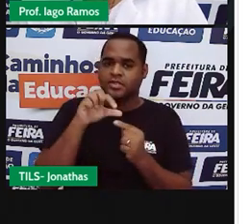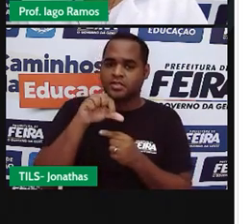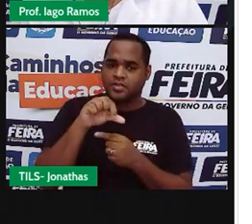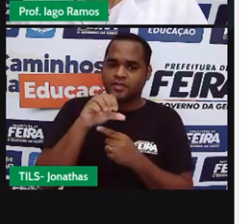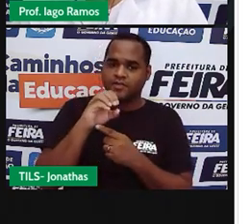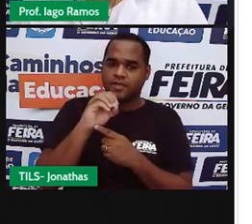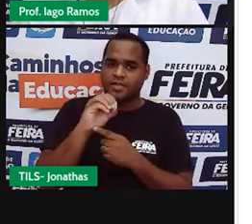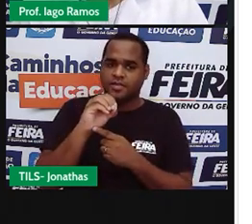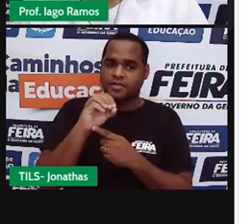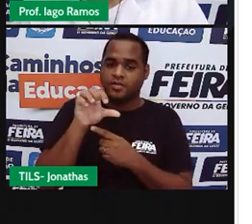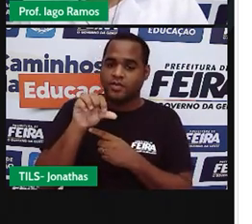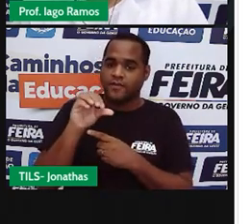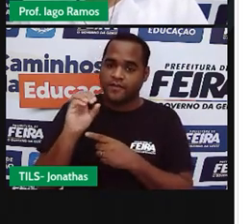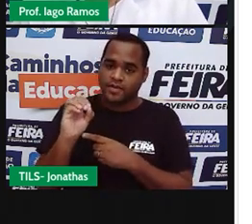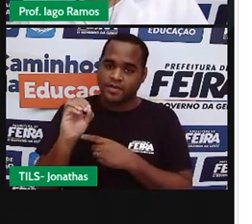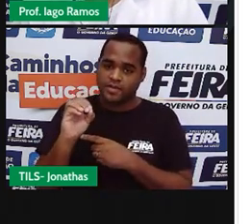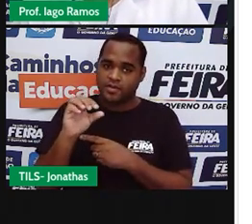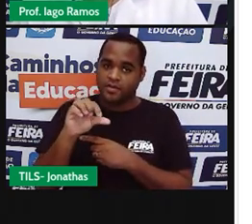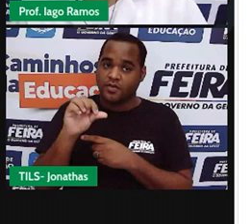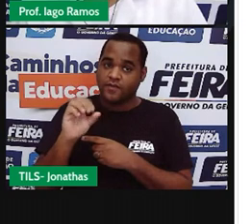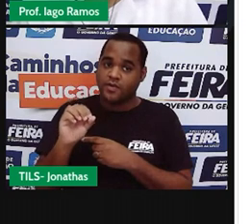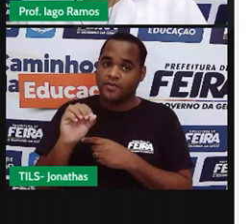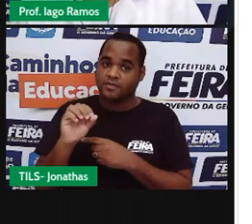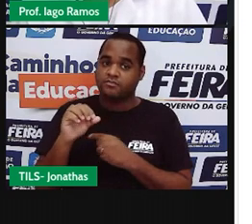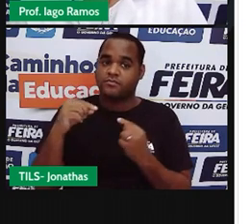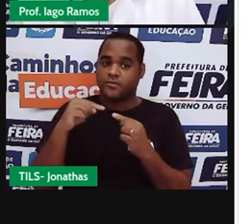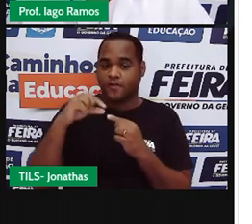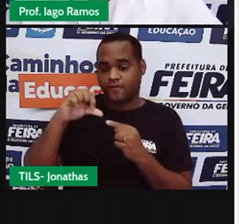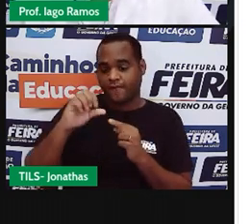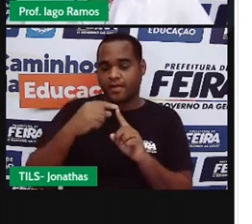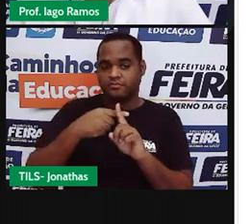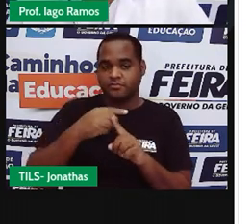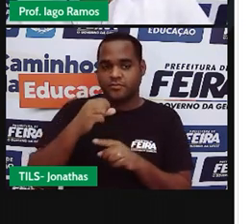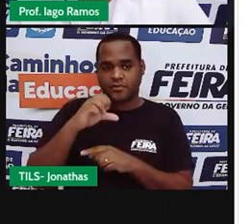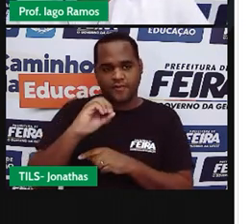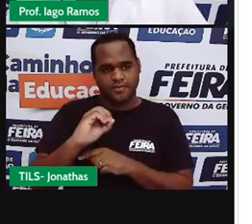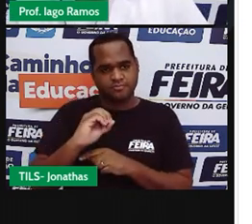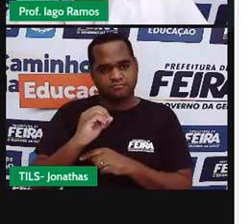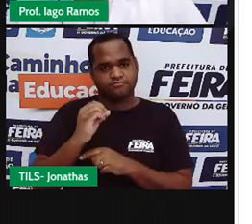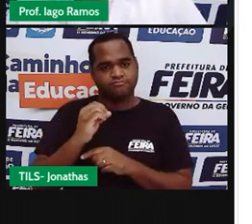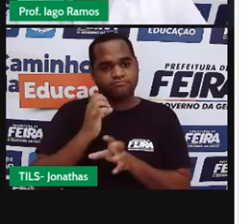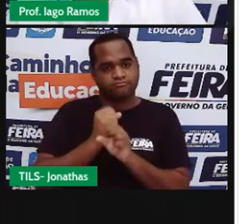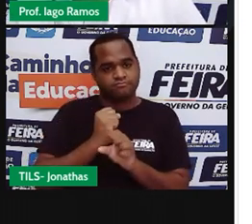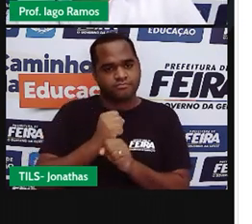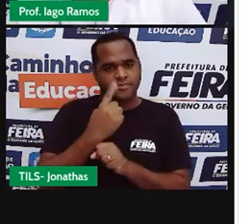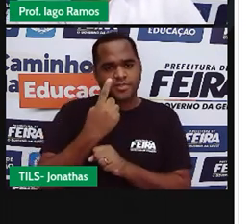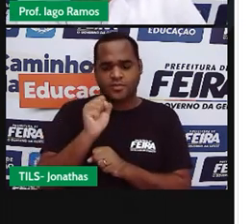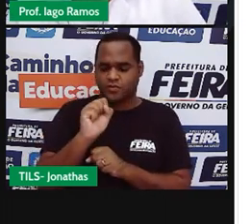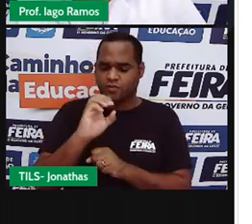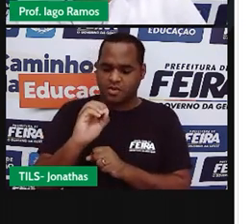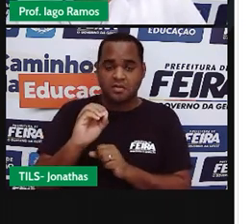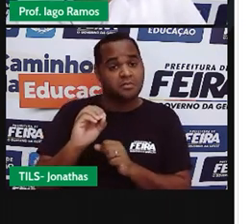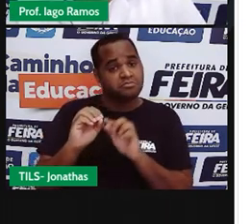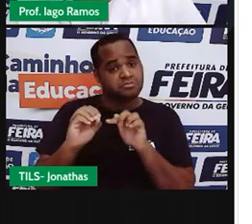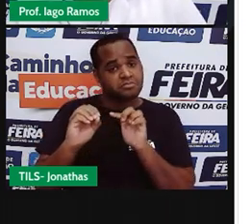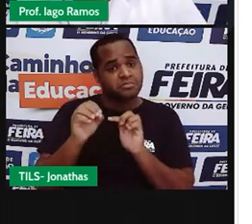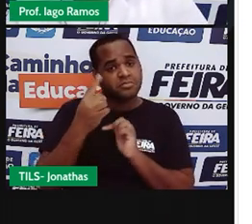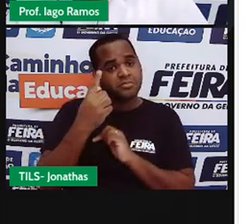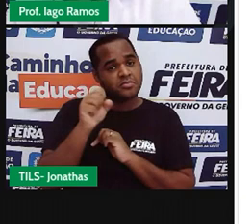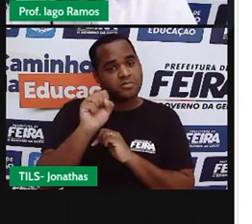90, 90. 99, 18. 90, mais 90, 180. Como assim, professor?